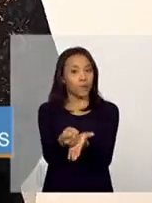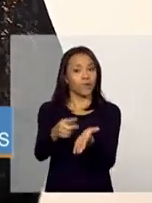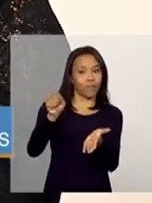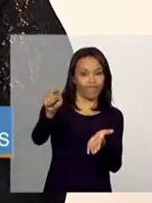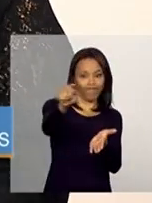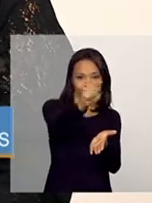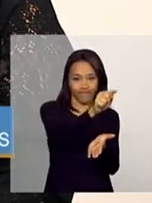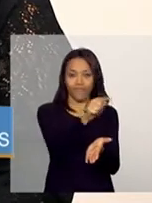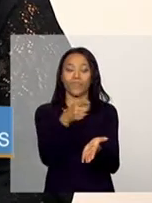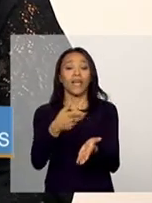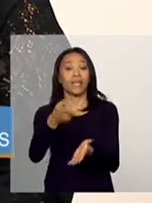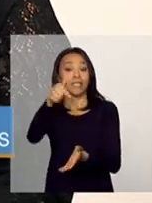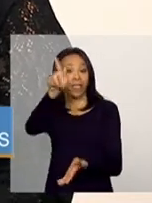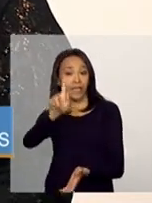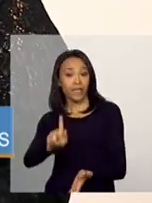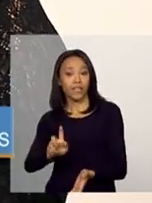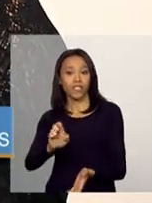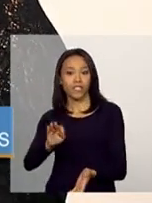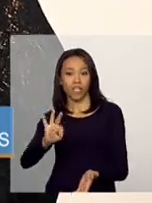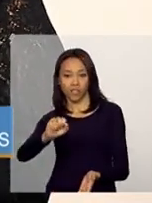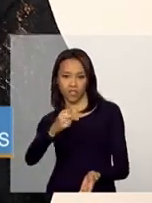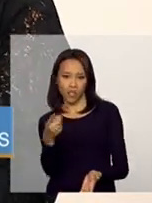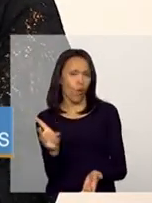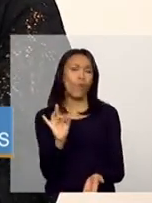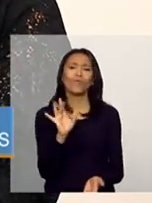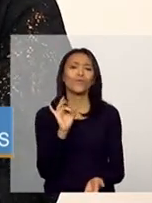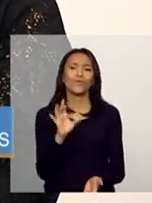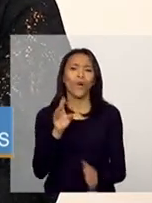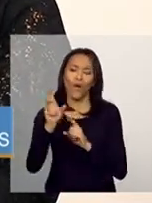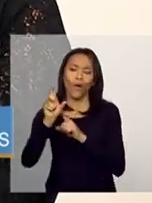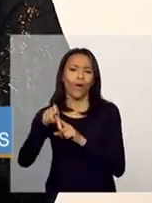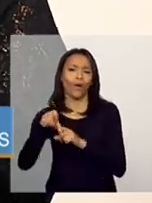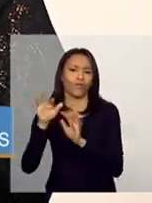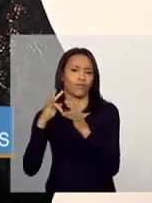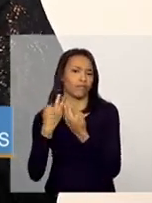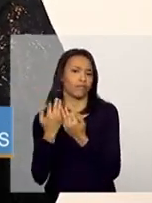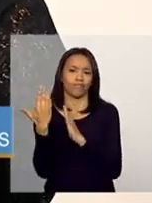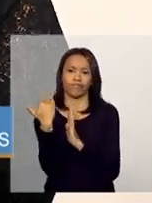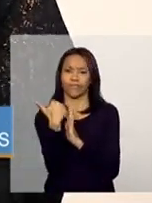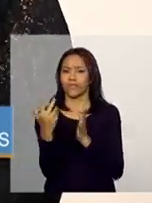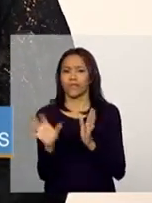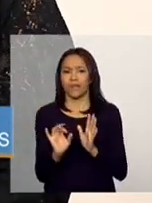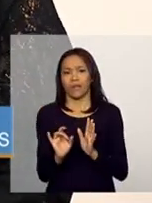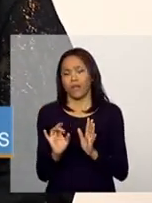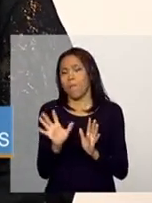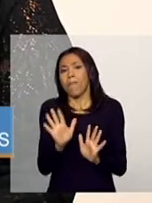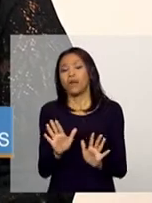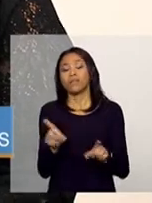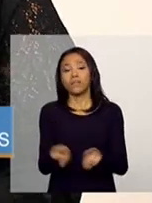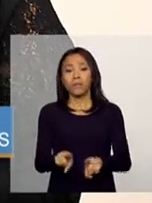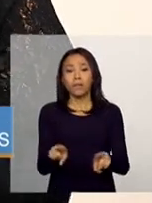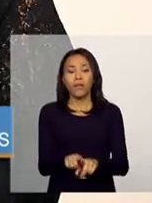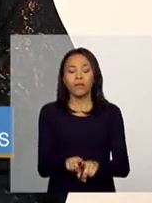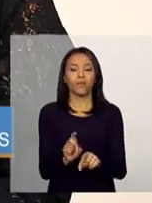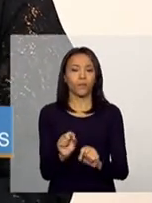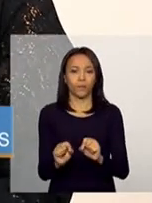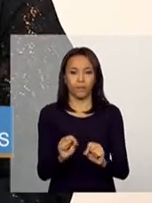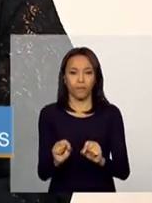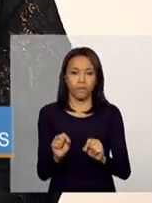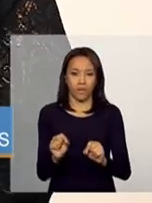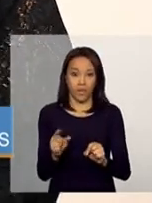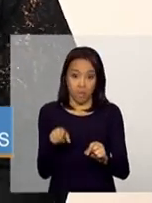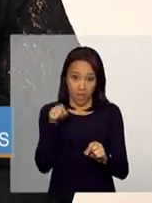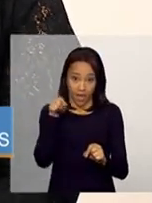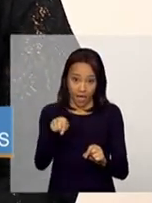essa gestão integrada. Não só do benefício com serviços só assistenciais, mas, sobretudo, também para